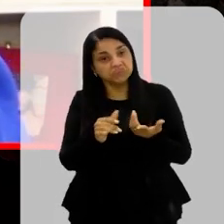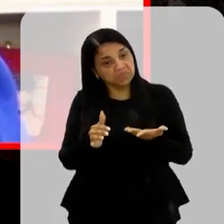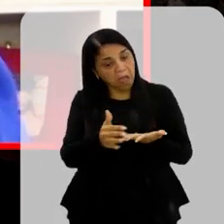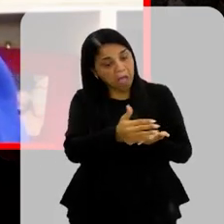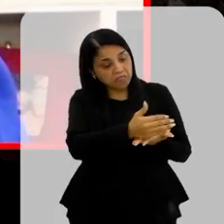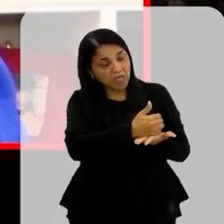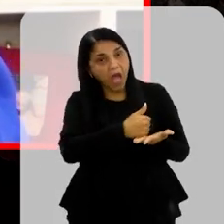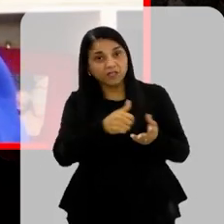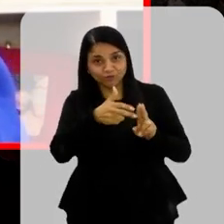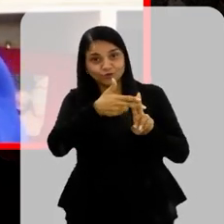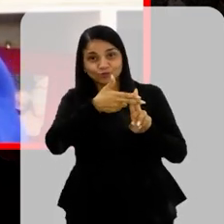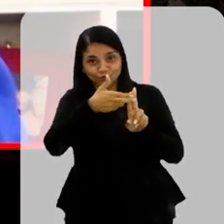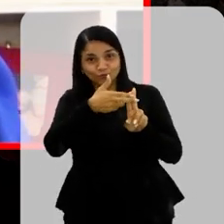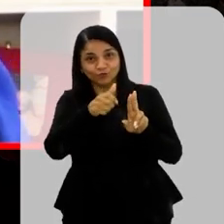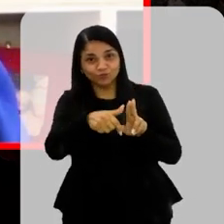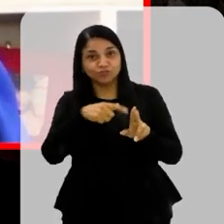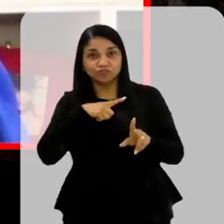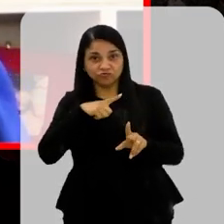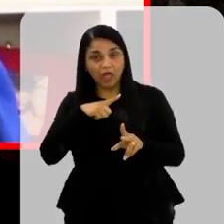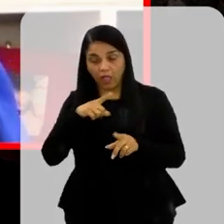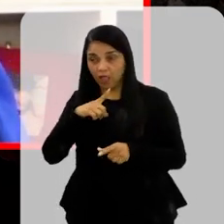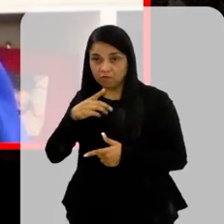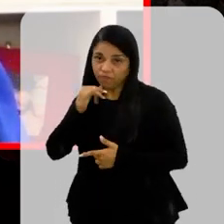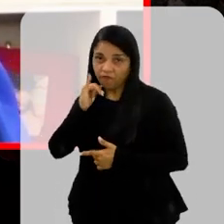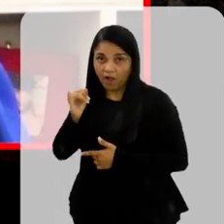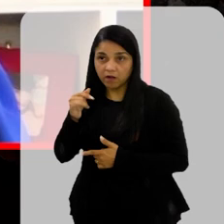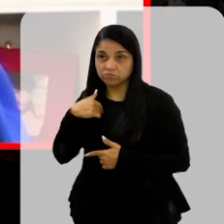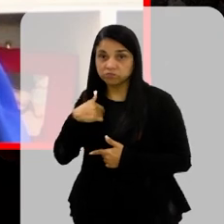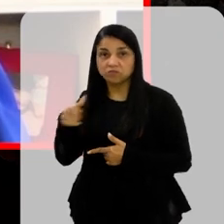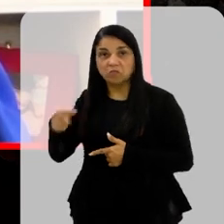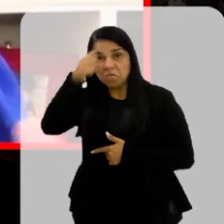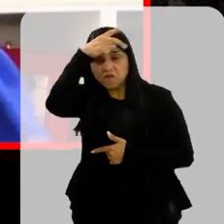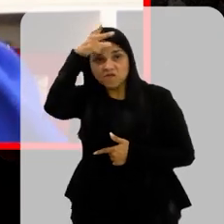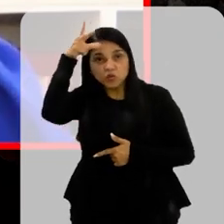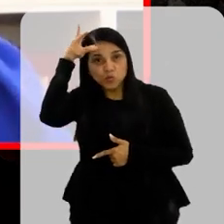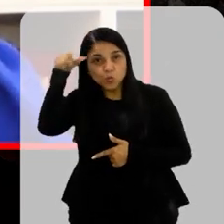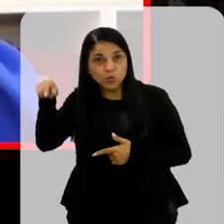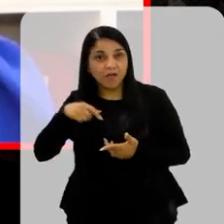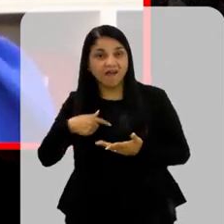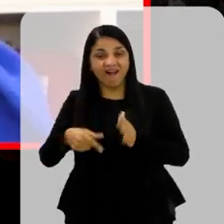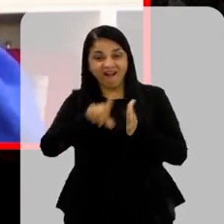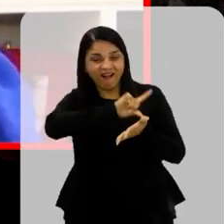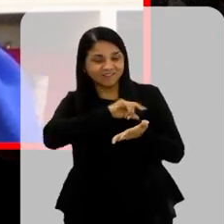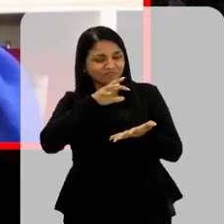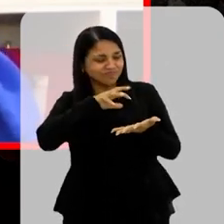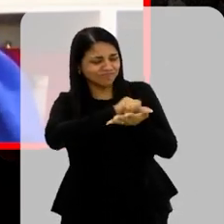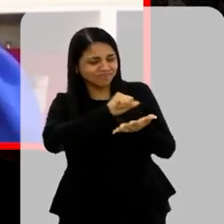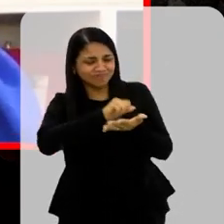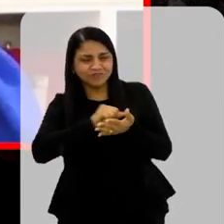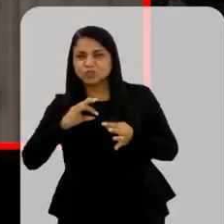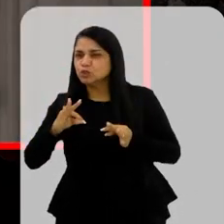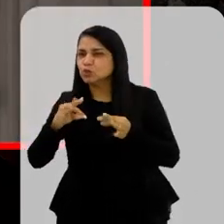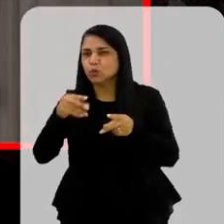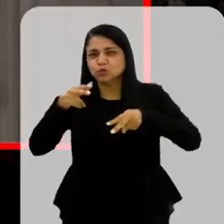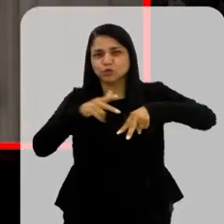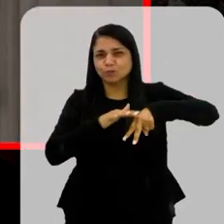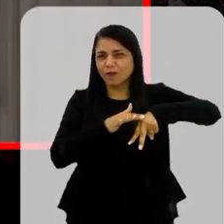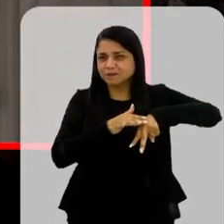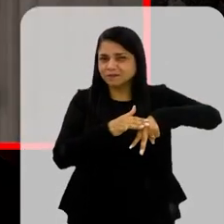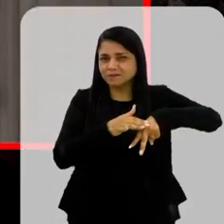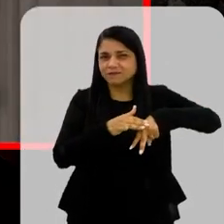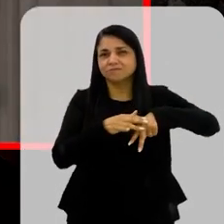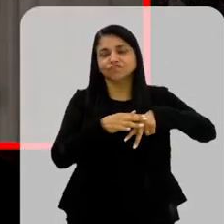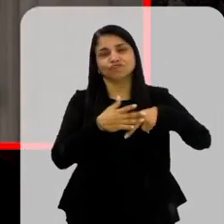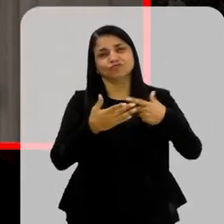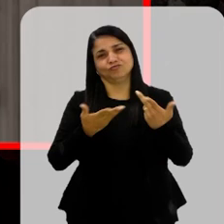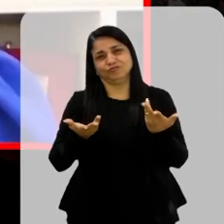dados Eles dizem que tem Mas na hora que você Vai tentar fazer Não tem A prefeitura teria Que ter cadastrado Todos os pacientes Para poder usar